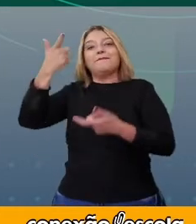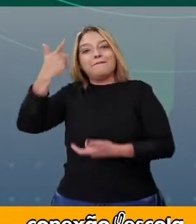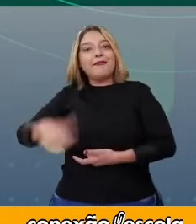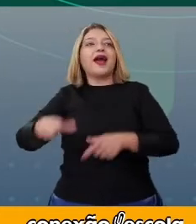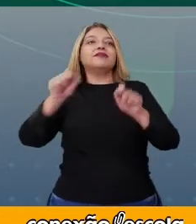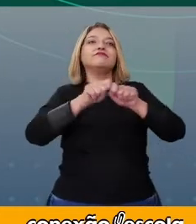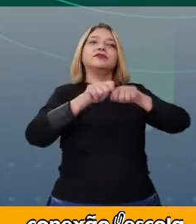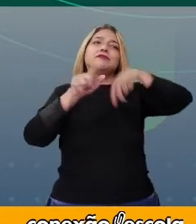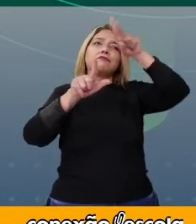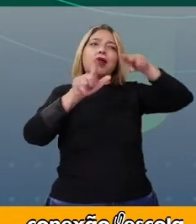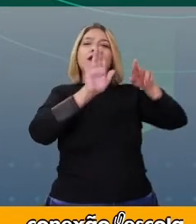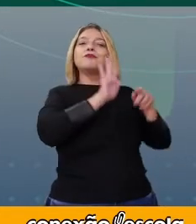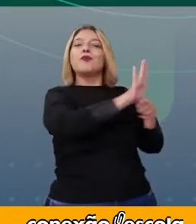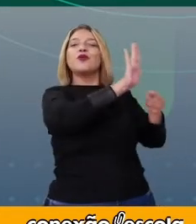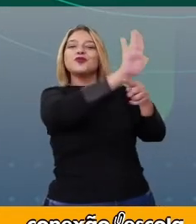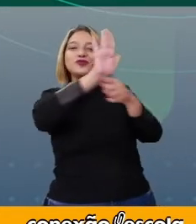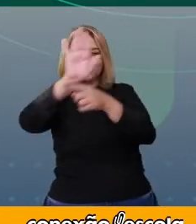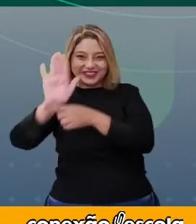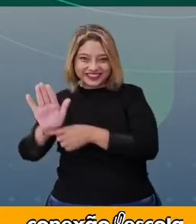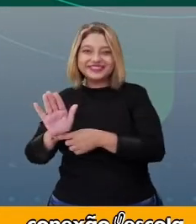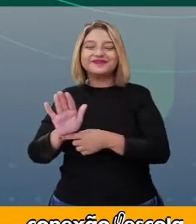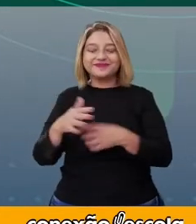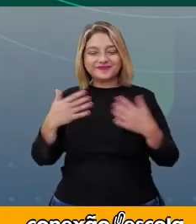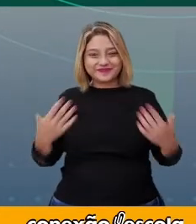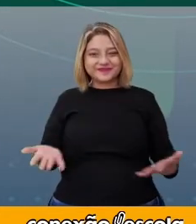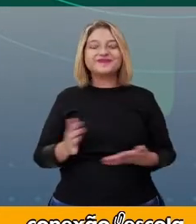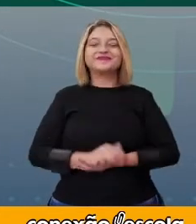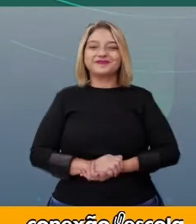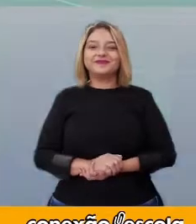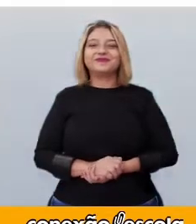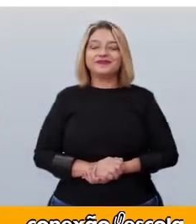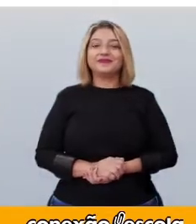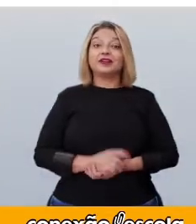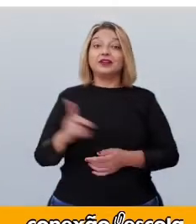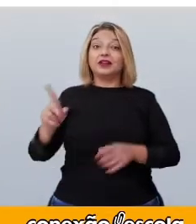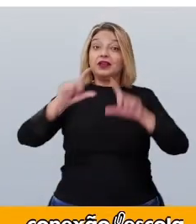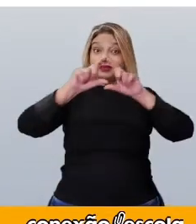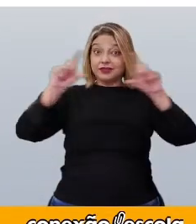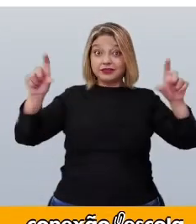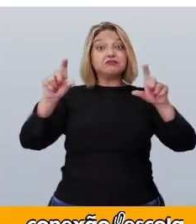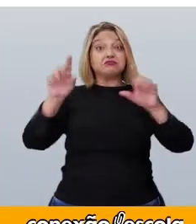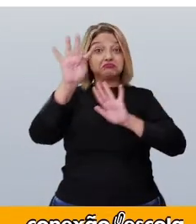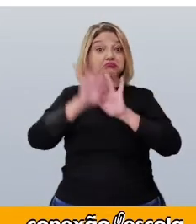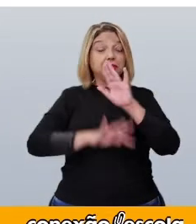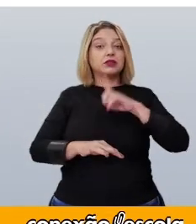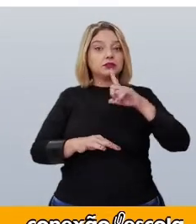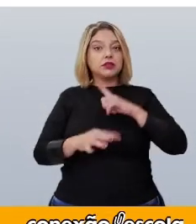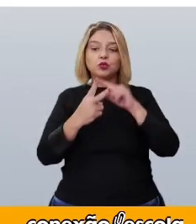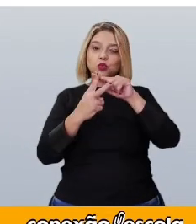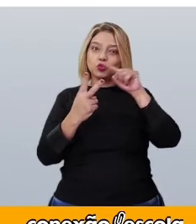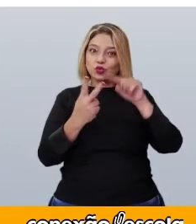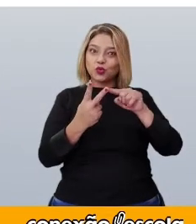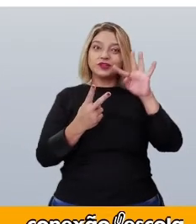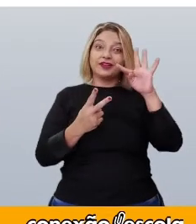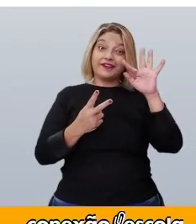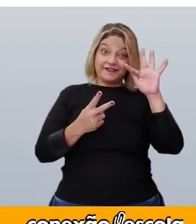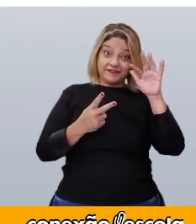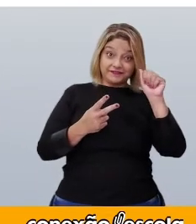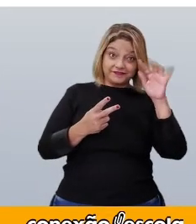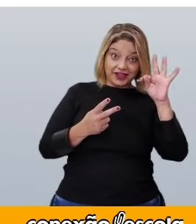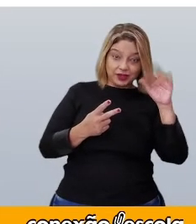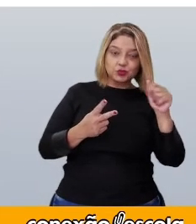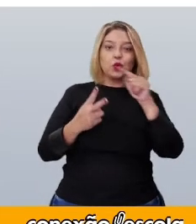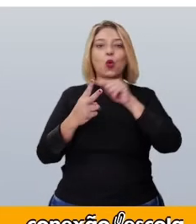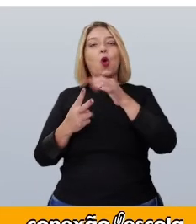nas telas. Ou seja, no mesmo texto, nós temos fatos e temos opiniões. E as